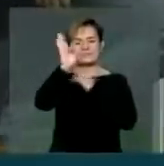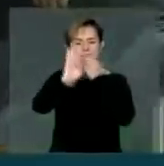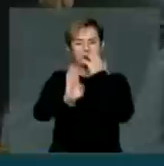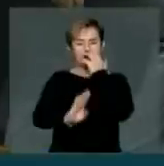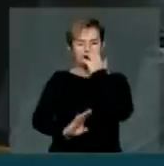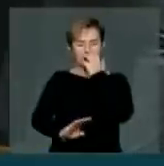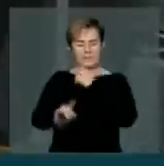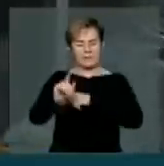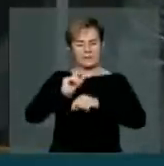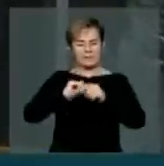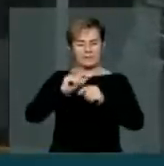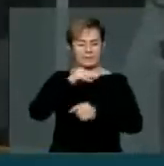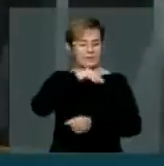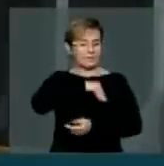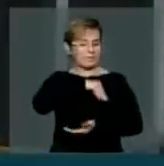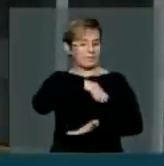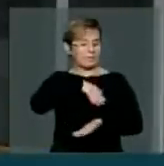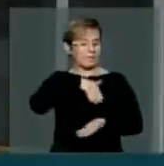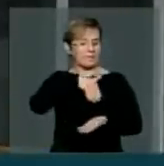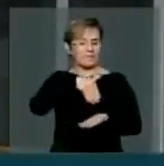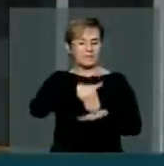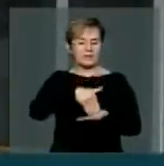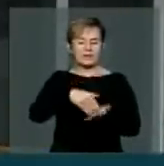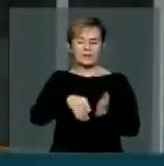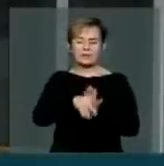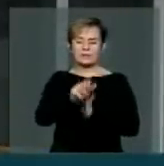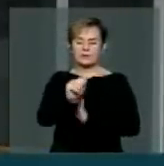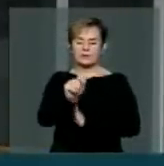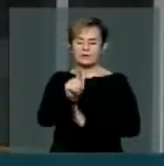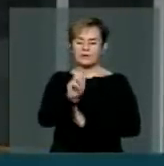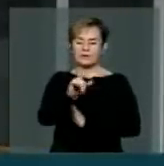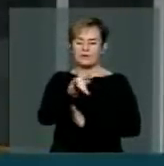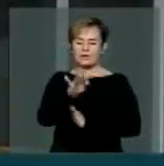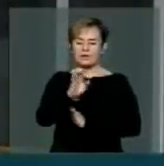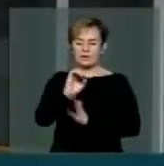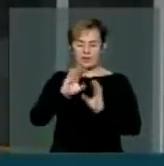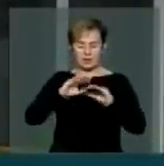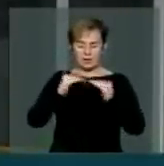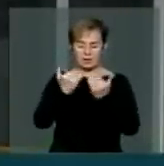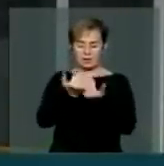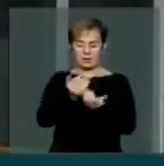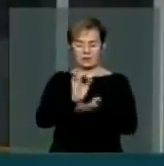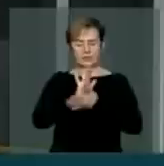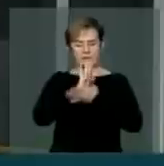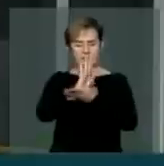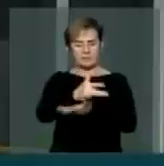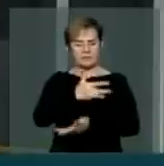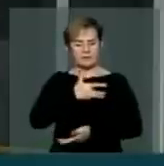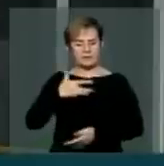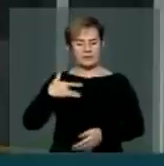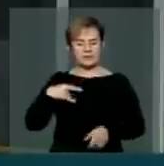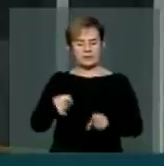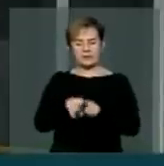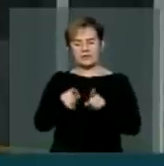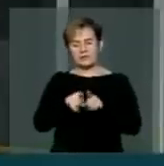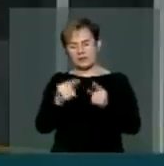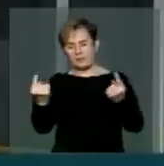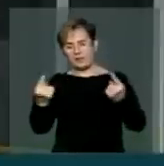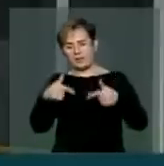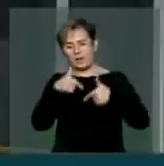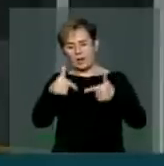respeito ao piso salarial dos agentes comunitários de saúde e agente de combate às